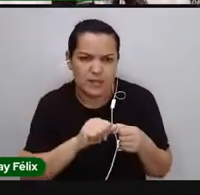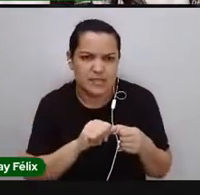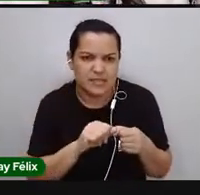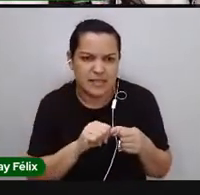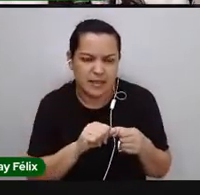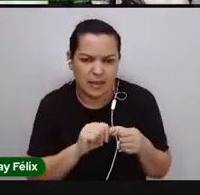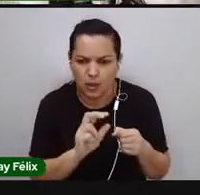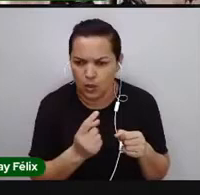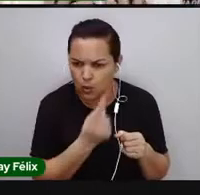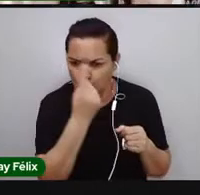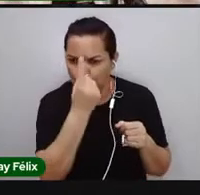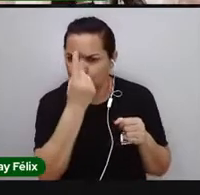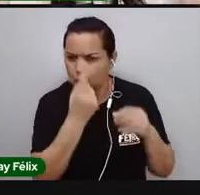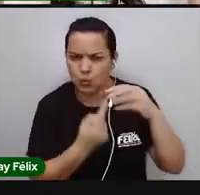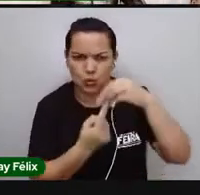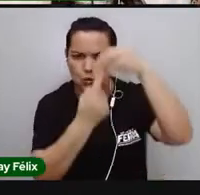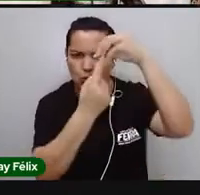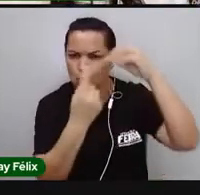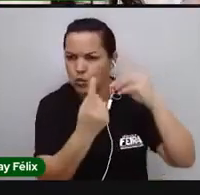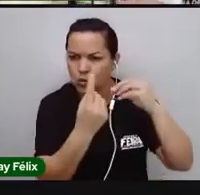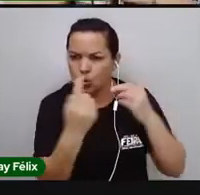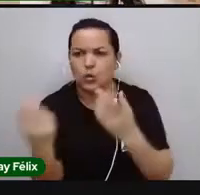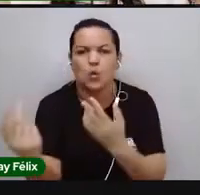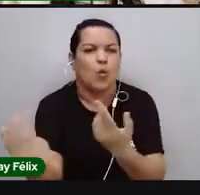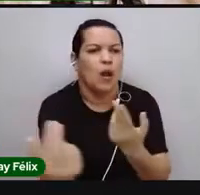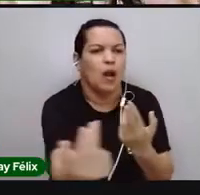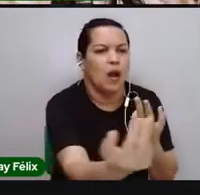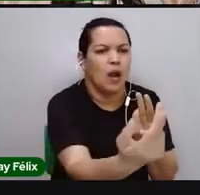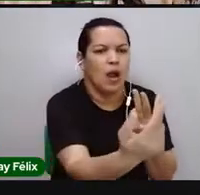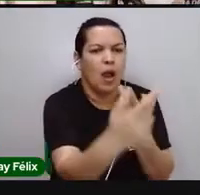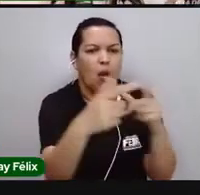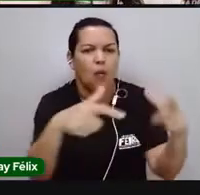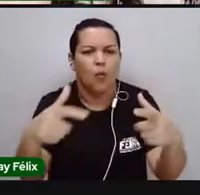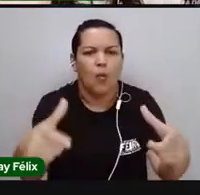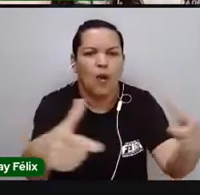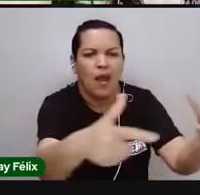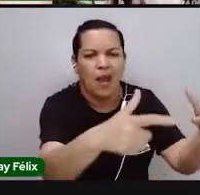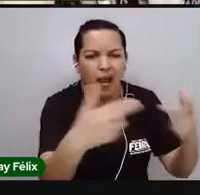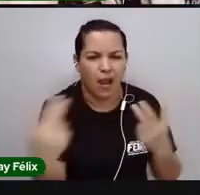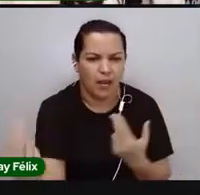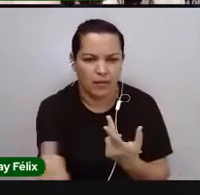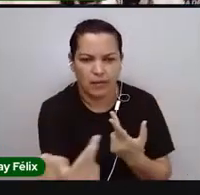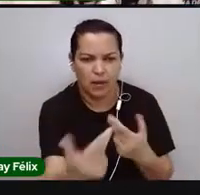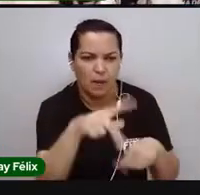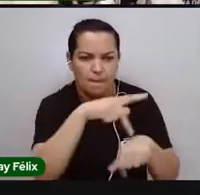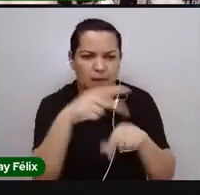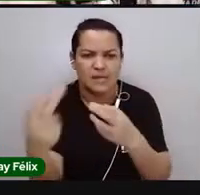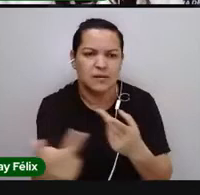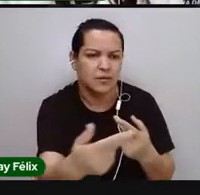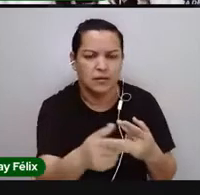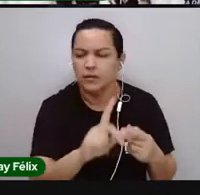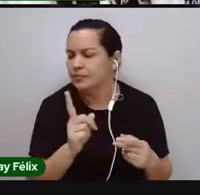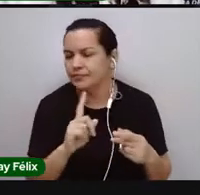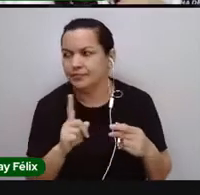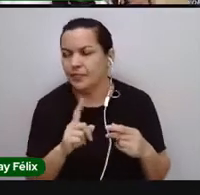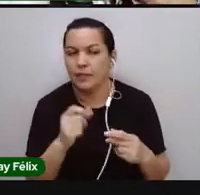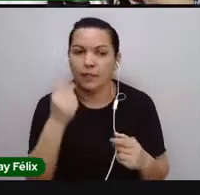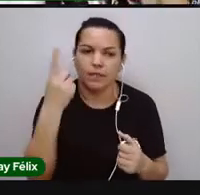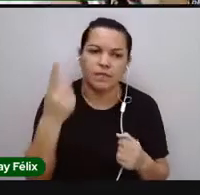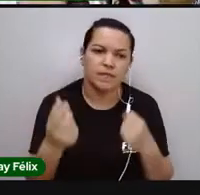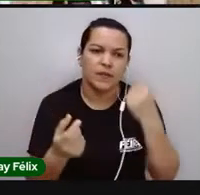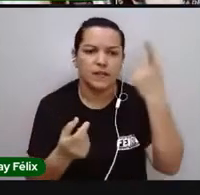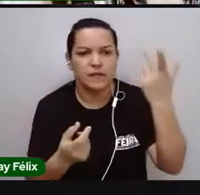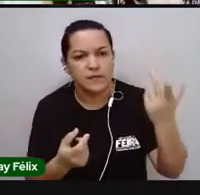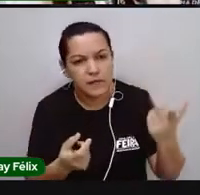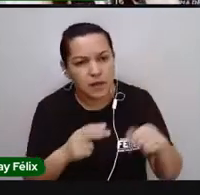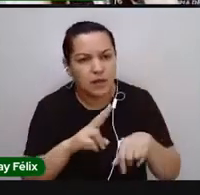vai ser único? É igual para todos os lugares? Todo mundo faz o mesmo bolo de chocolate? Não! Então, às vezes, eu posso fazer